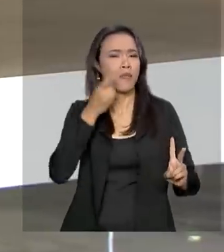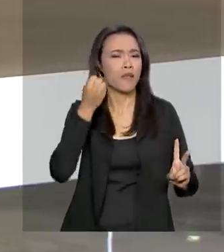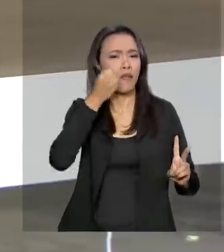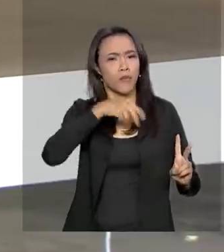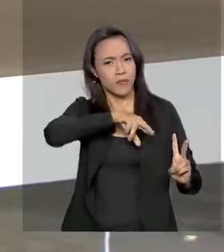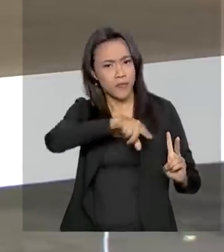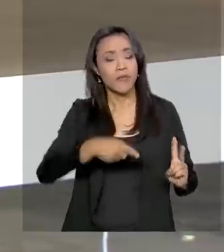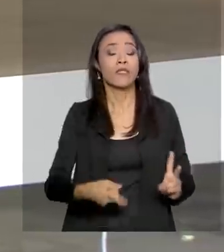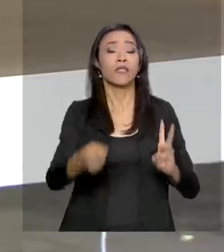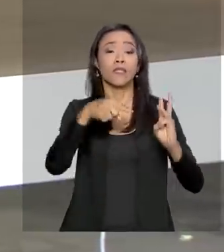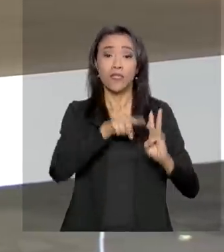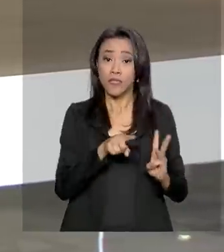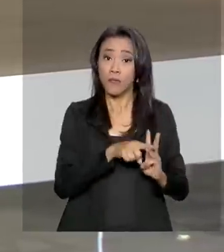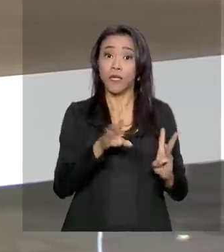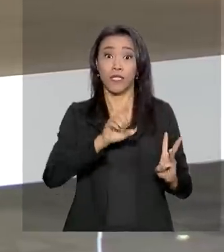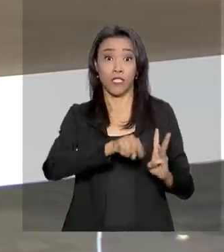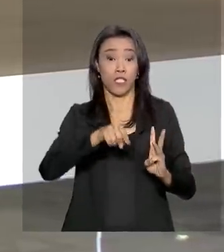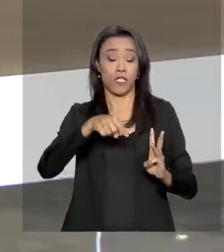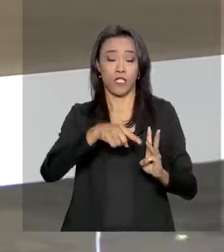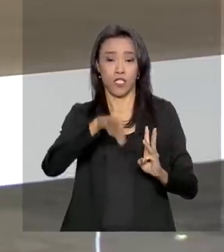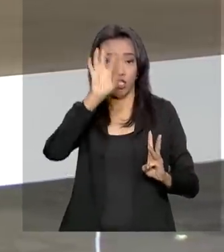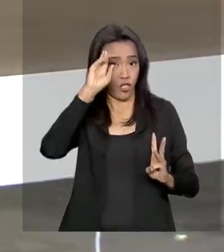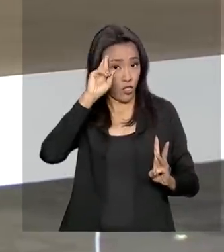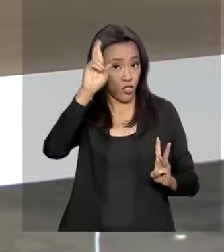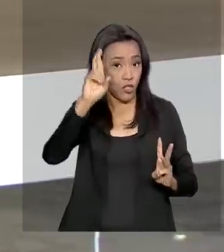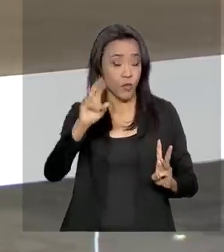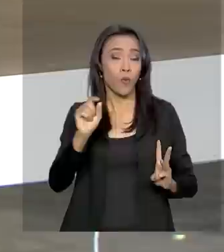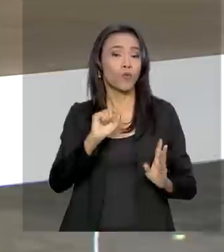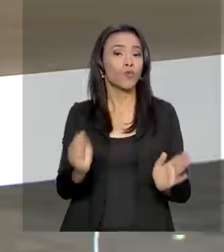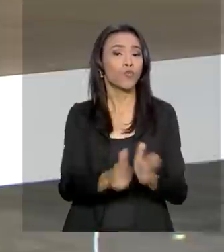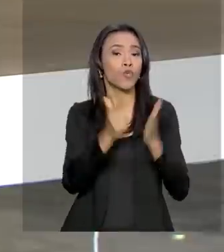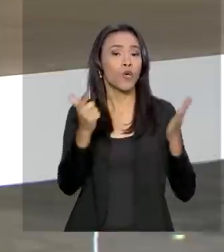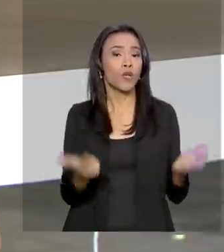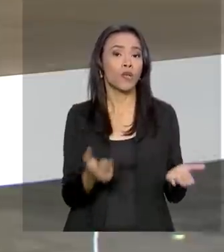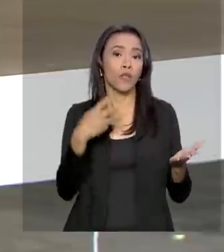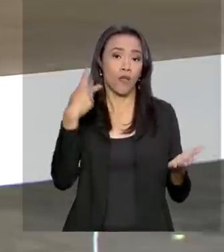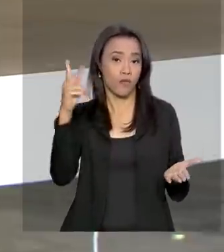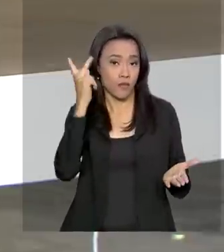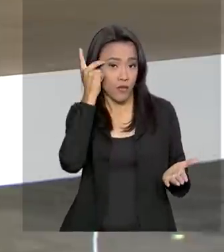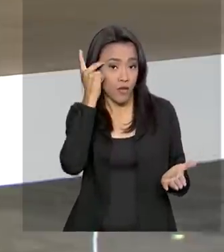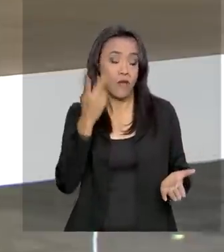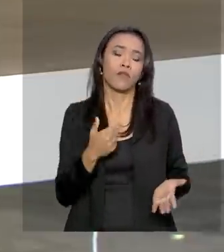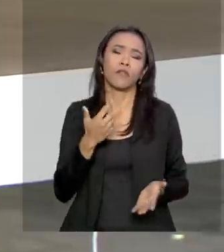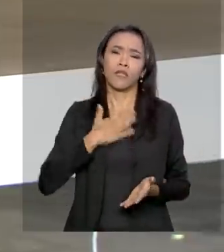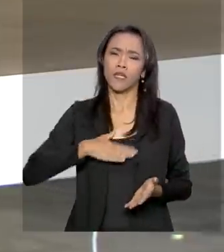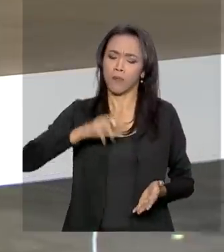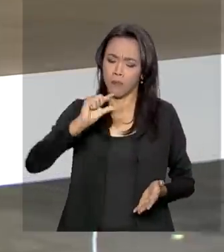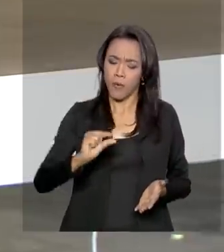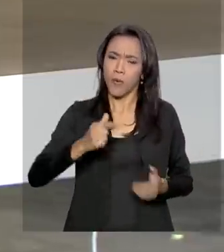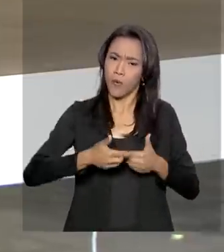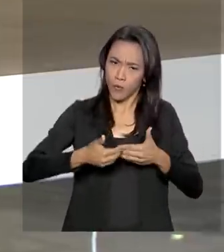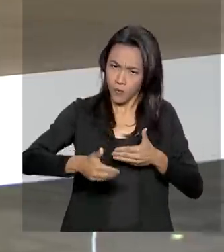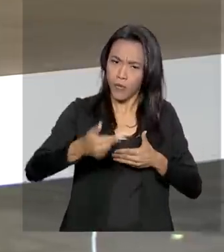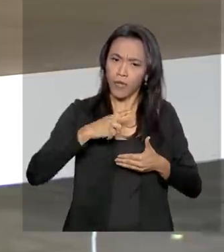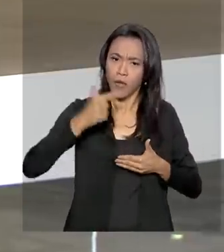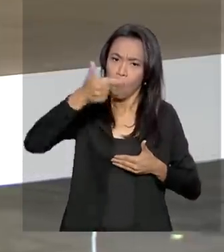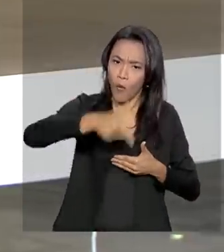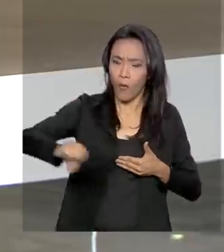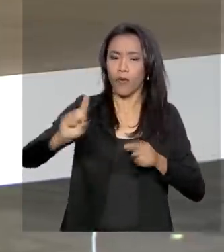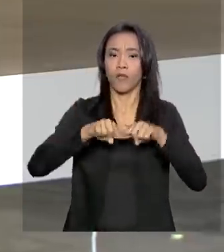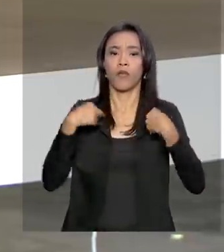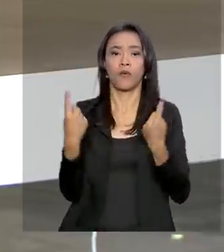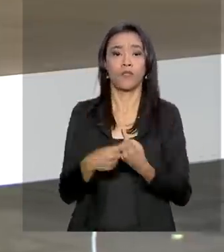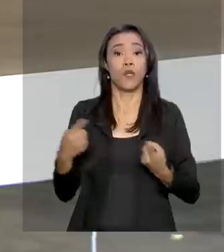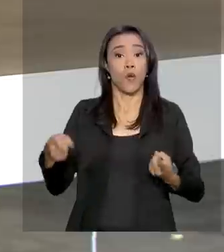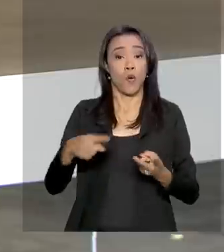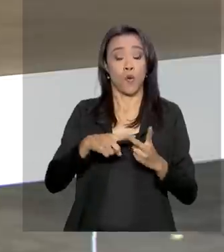diretor de redação do jornal A Folha de São Paulo. Daqui a pouco ele realiza uma outra reunião com os ministros Paulo Guedes da